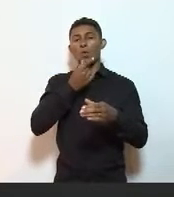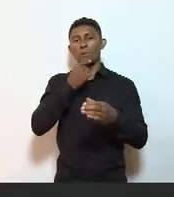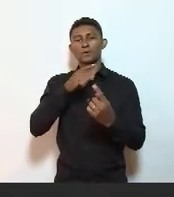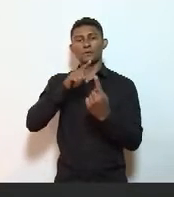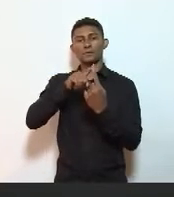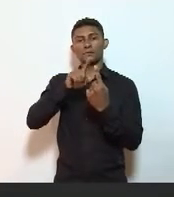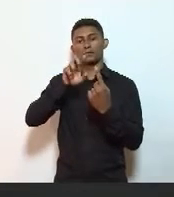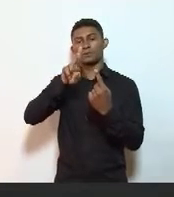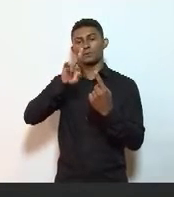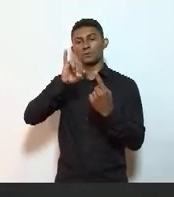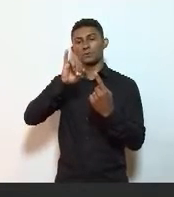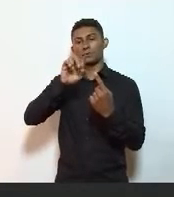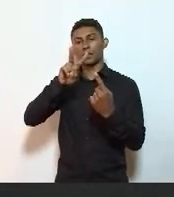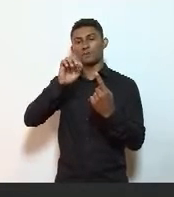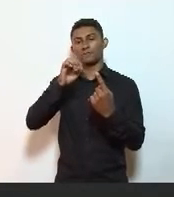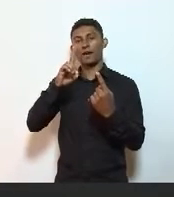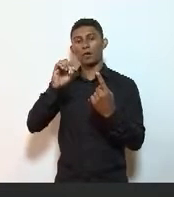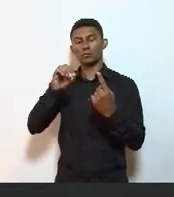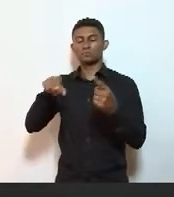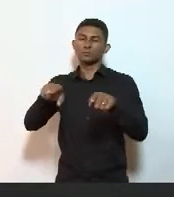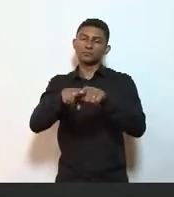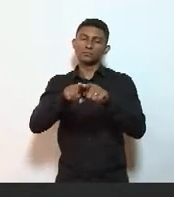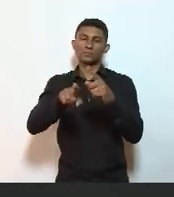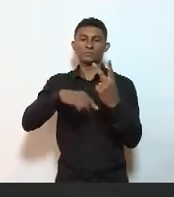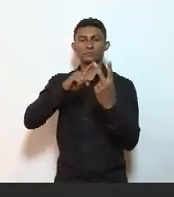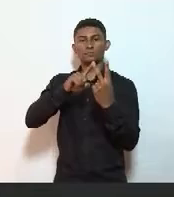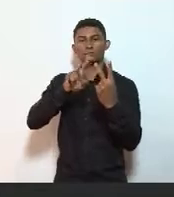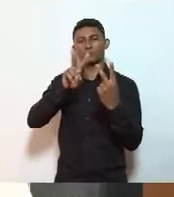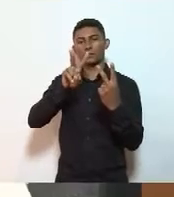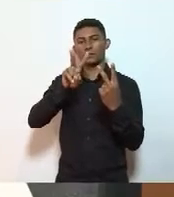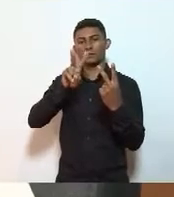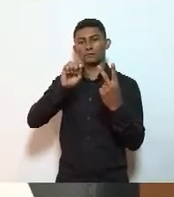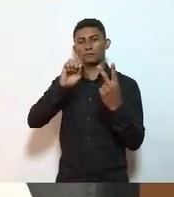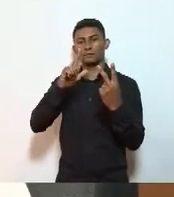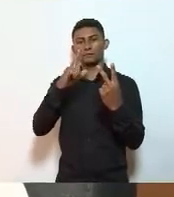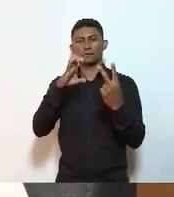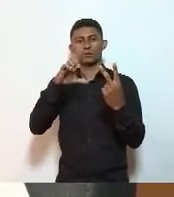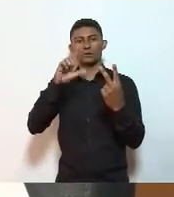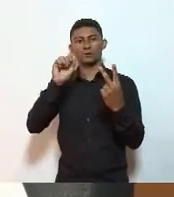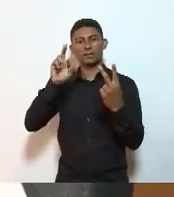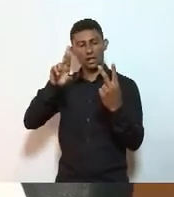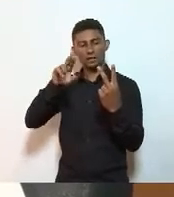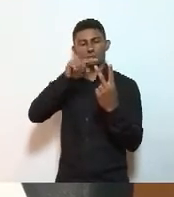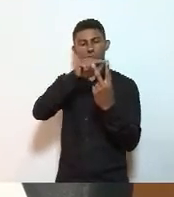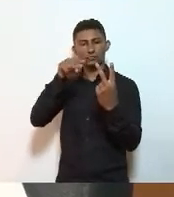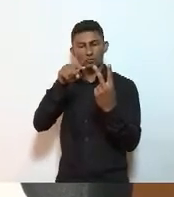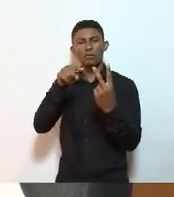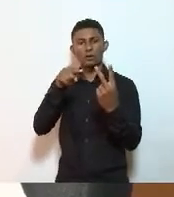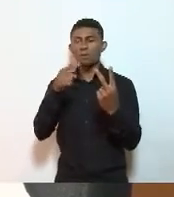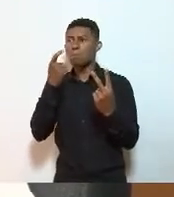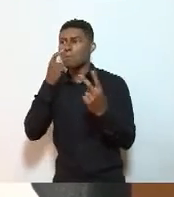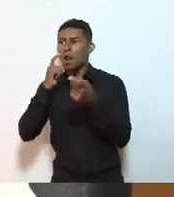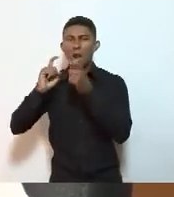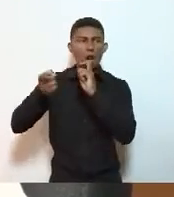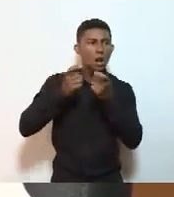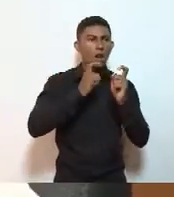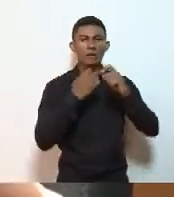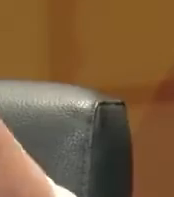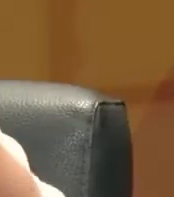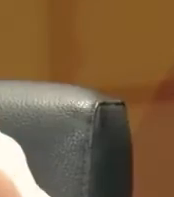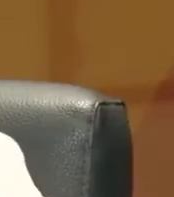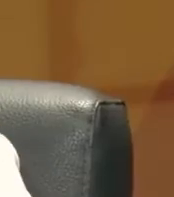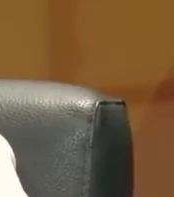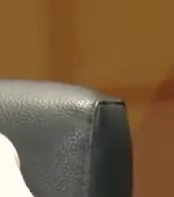coordenador de vigilância, e pelo Valcler, Rangel, fazendo esse trabalho de articulações institucionais e também